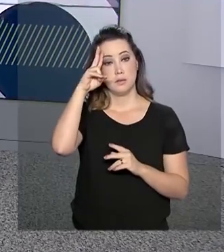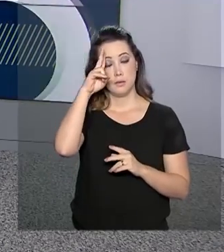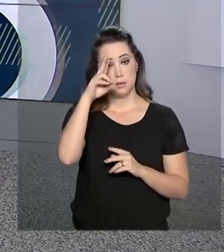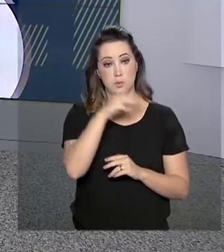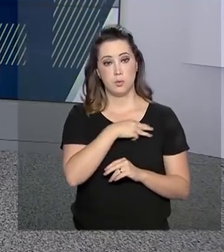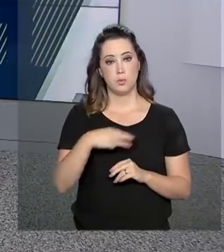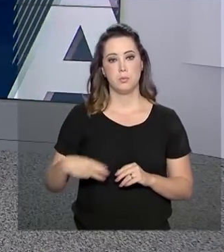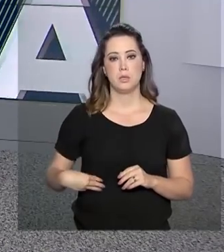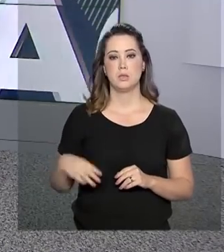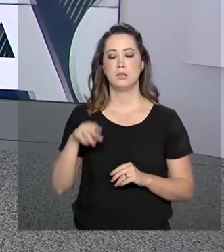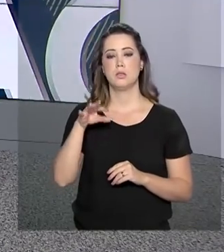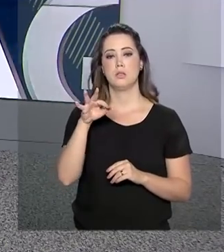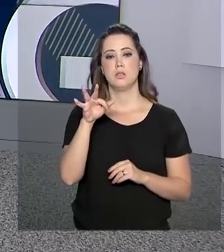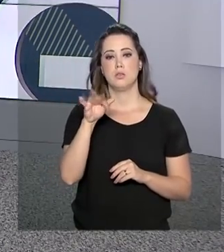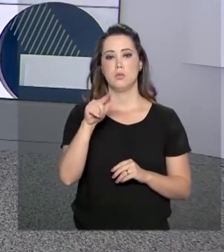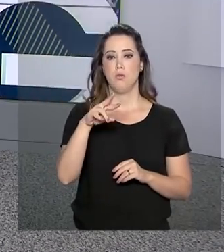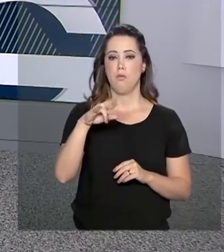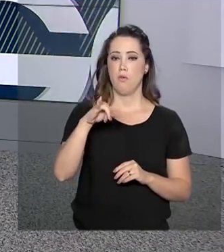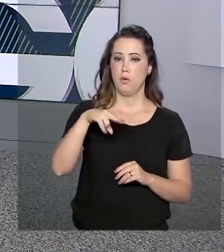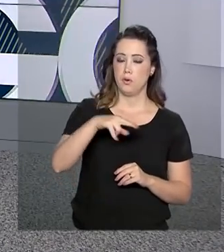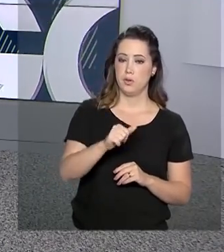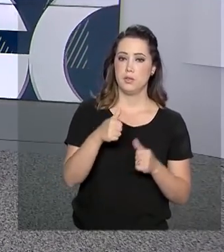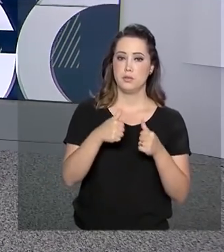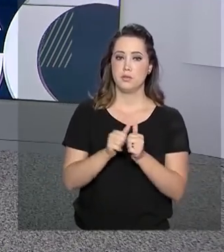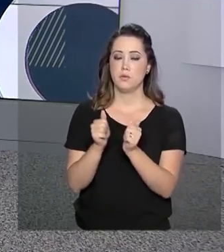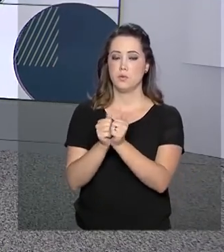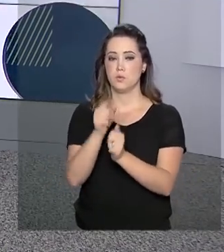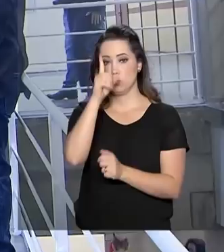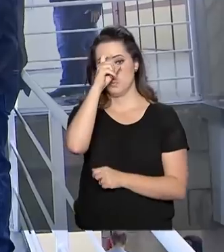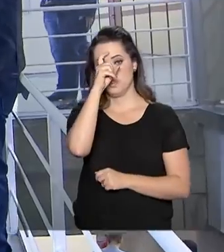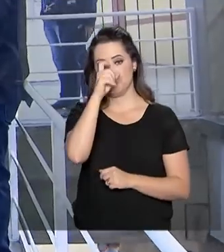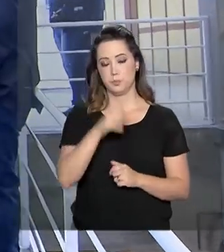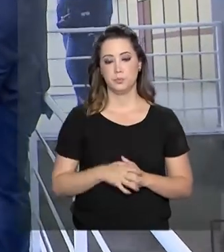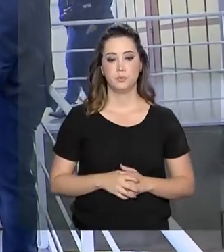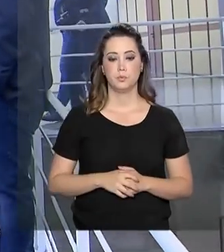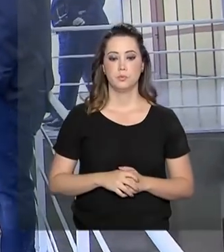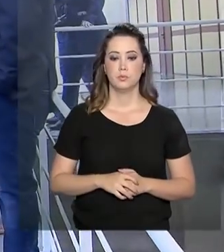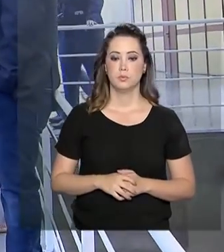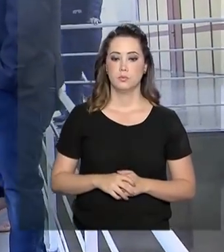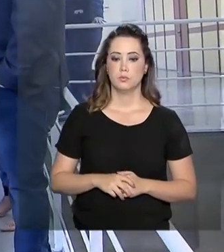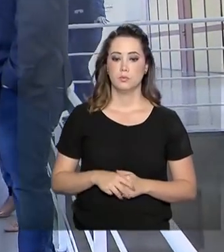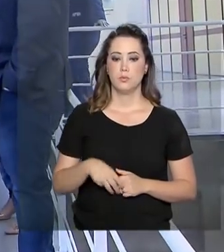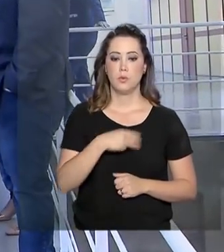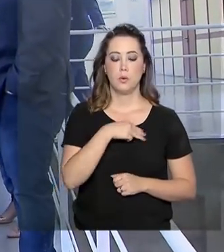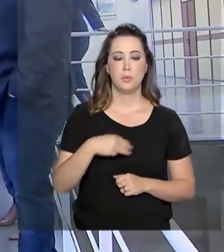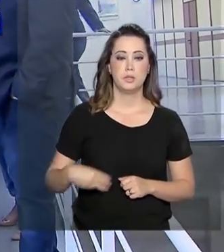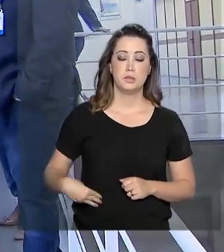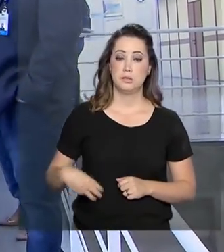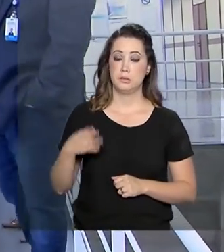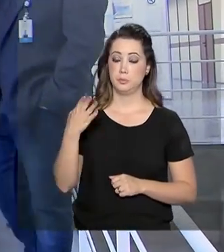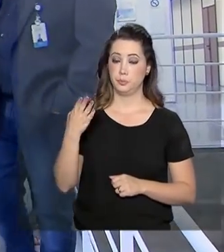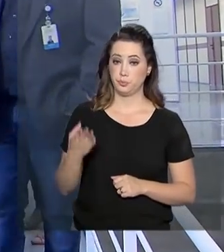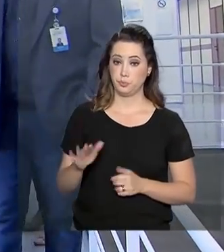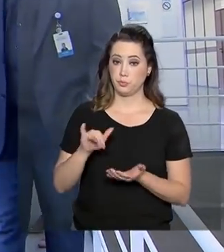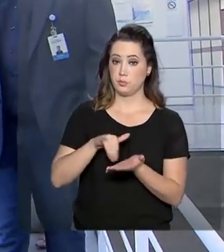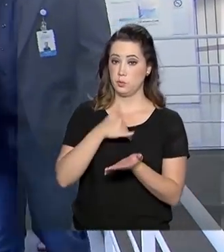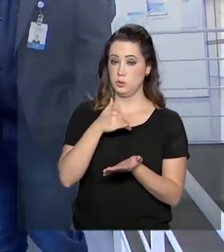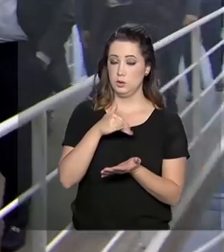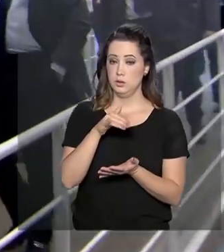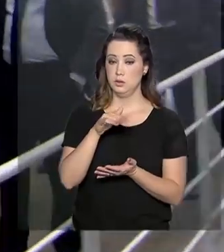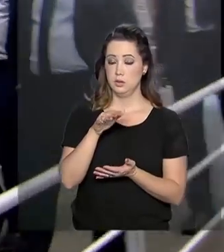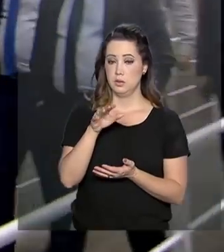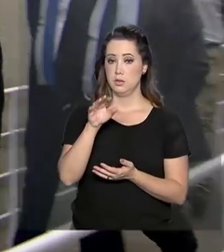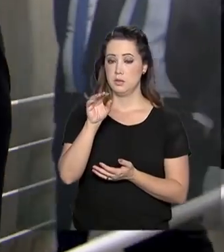Floriano Peixoto, esteve em um dos hospitais da rede. O ministro Floriano Peixoto, da Secretaria-Geral da